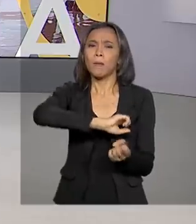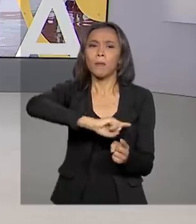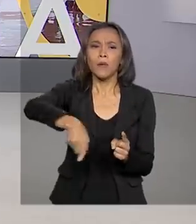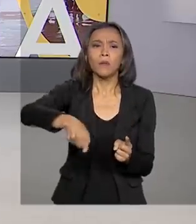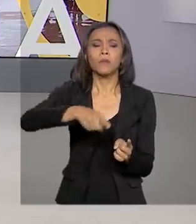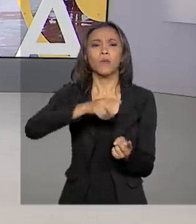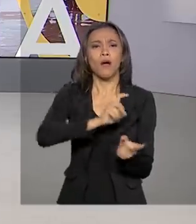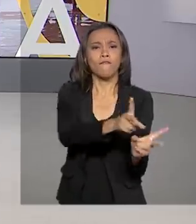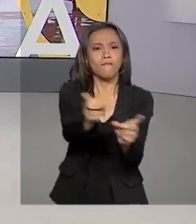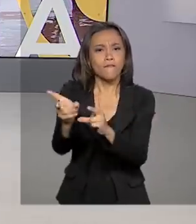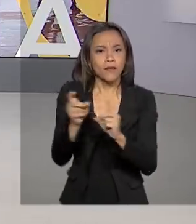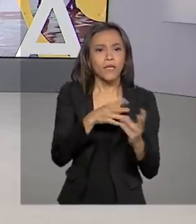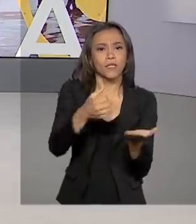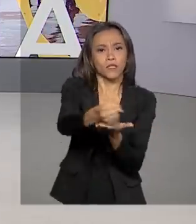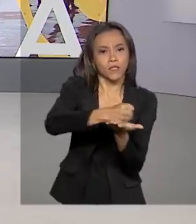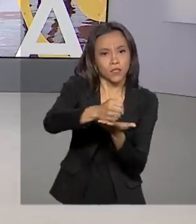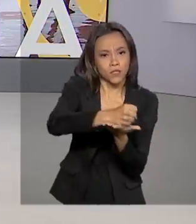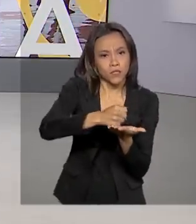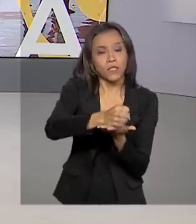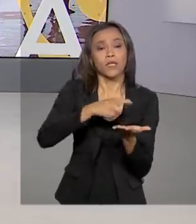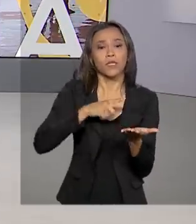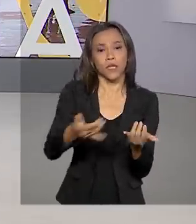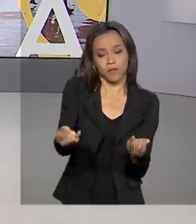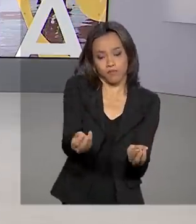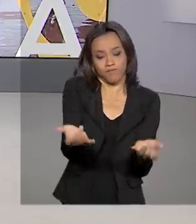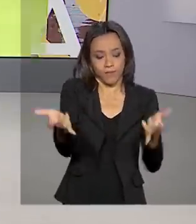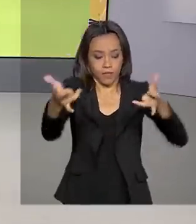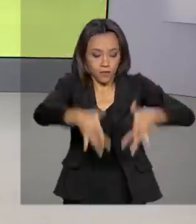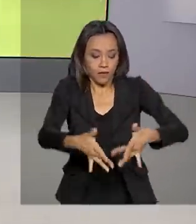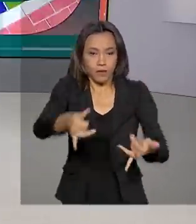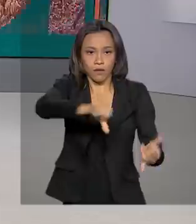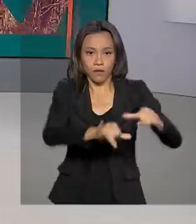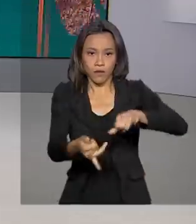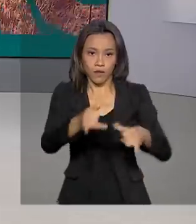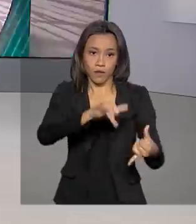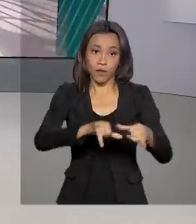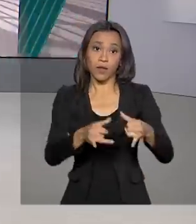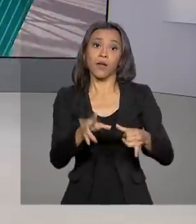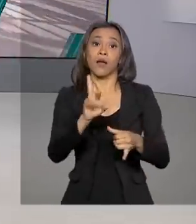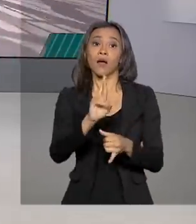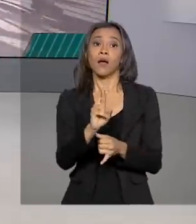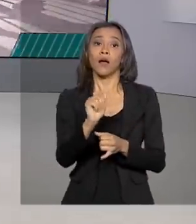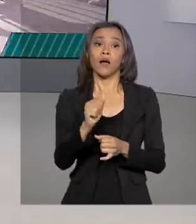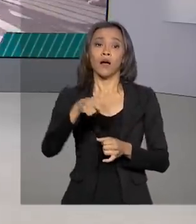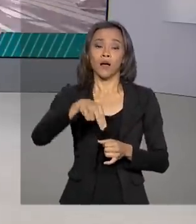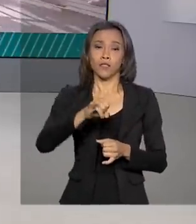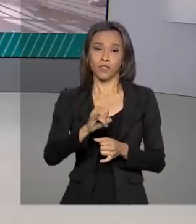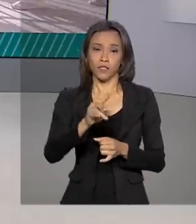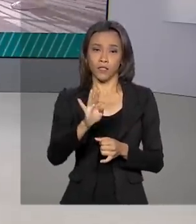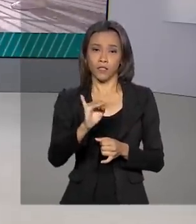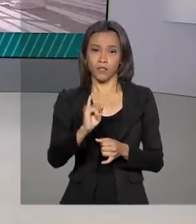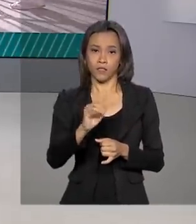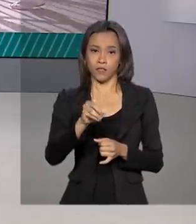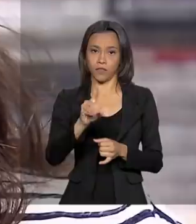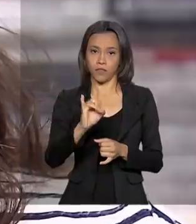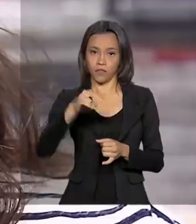uso de lotes do medicamento à base de cloridrato de ranitidina. Vamos ver na reportagem de Pablo Mundim.